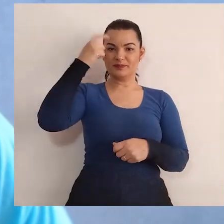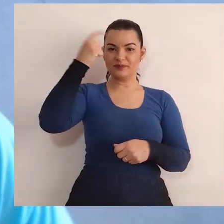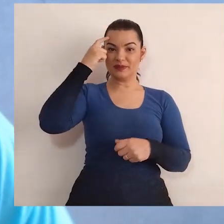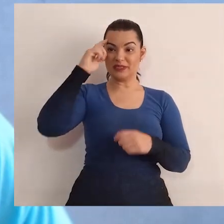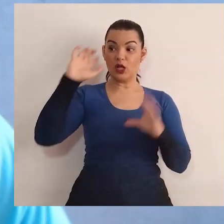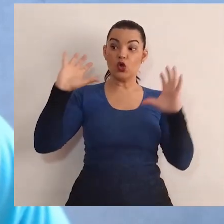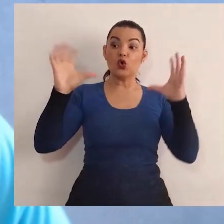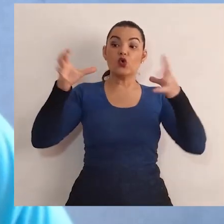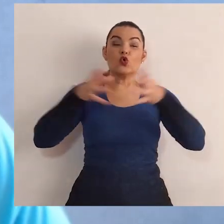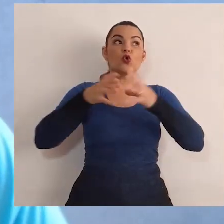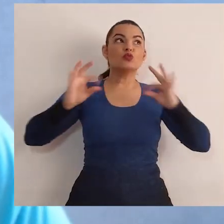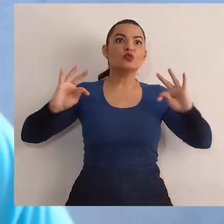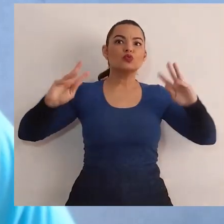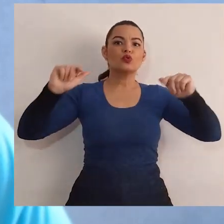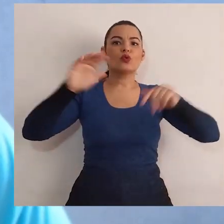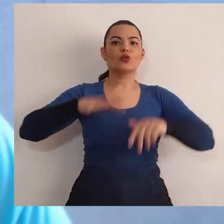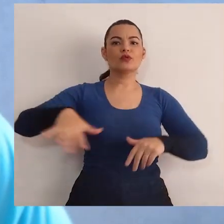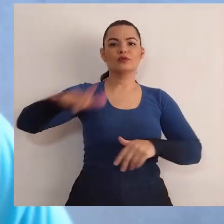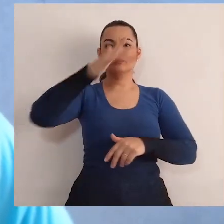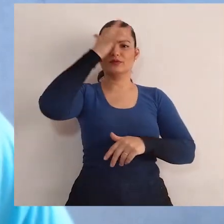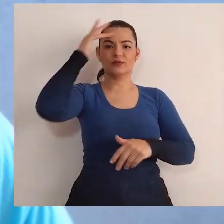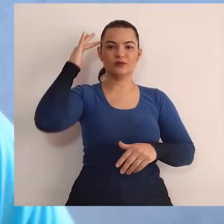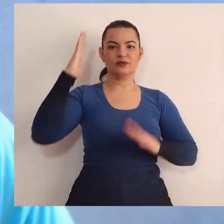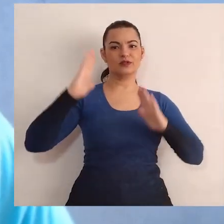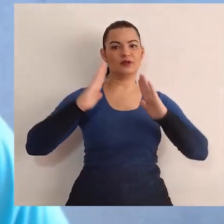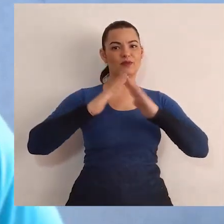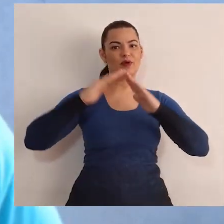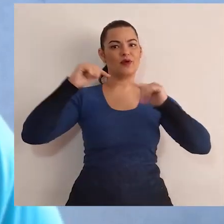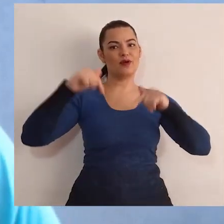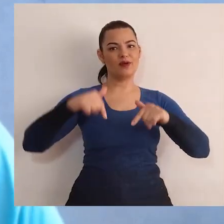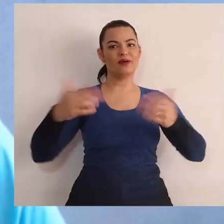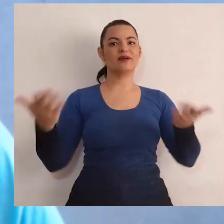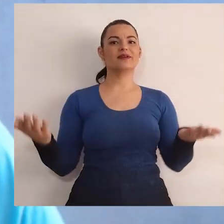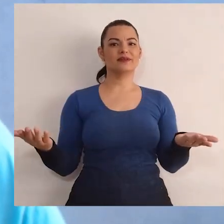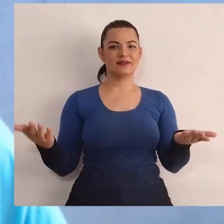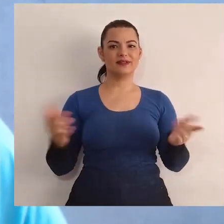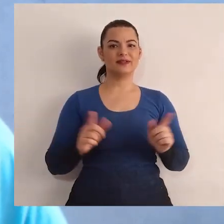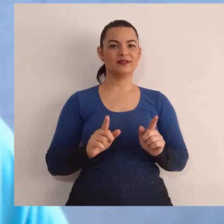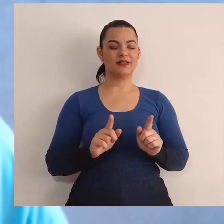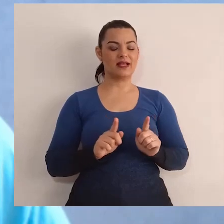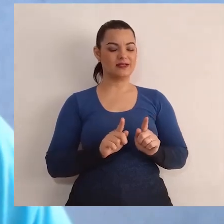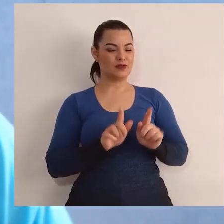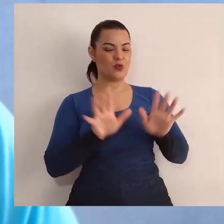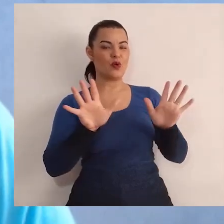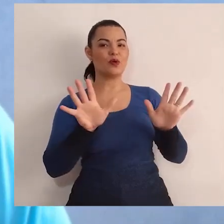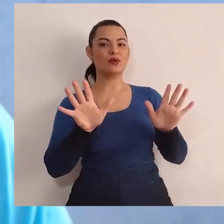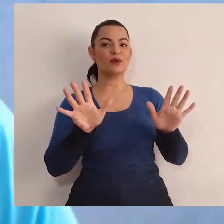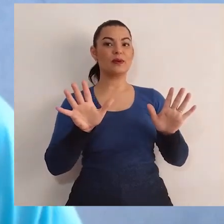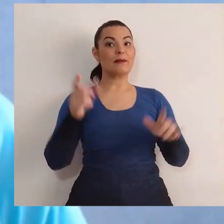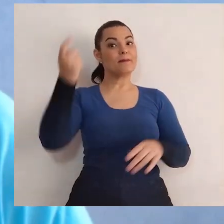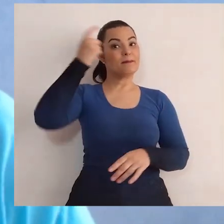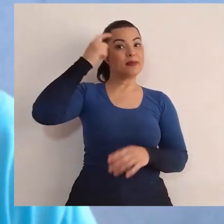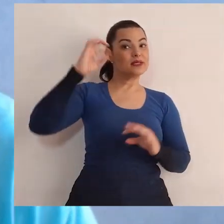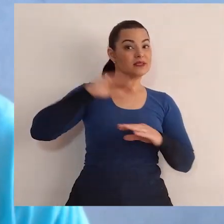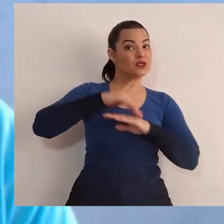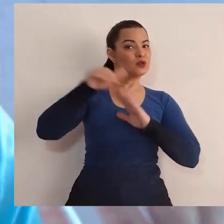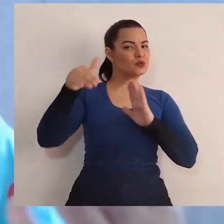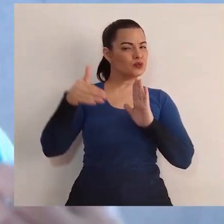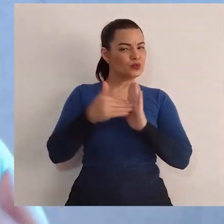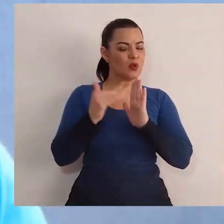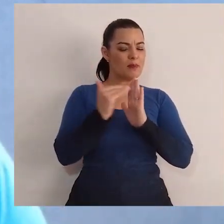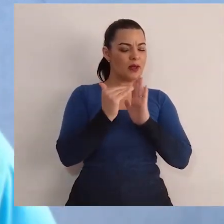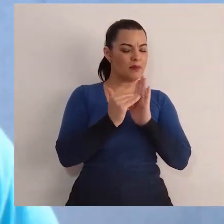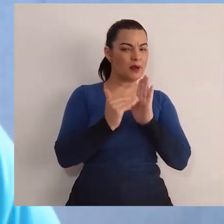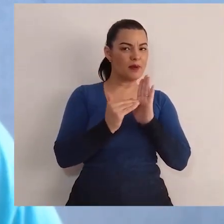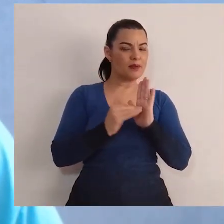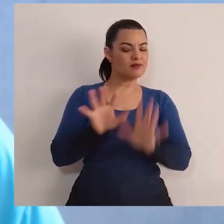coletividade, tá bom? Então, algumas decisões, elas não são tão simples assim. Então, pensem em tudo isso e